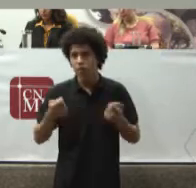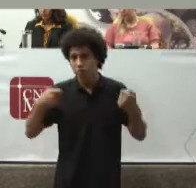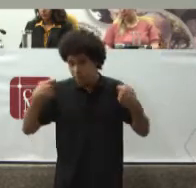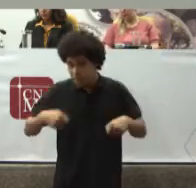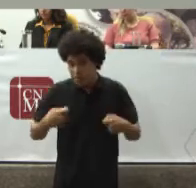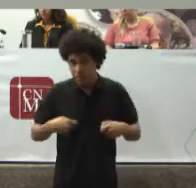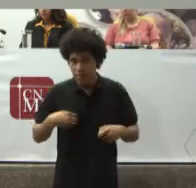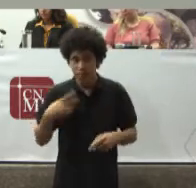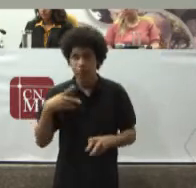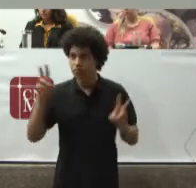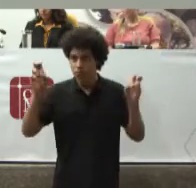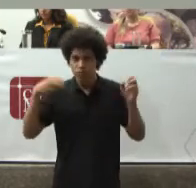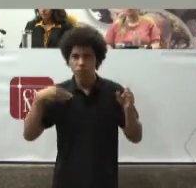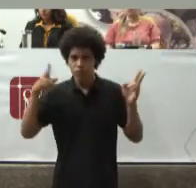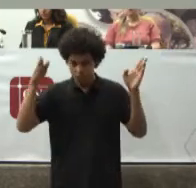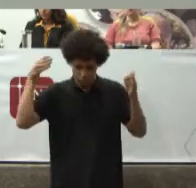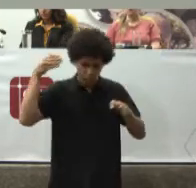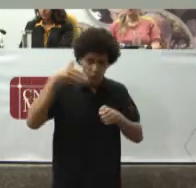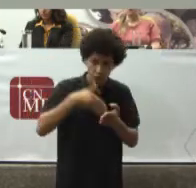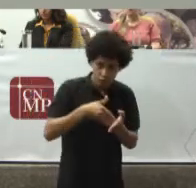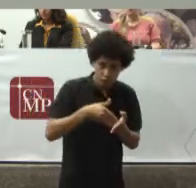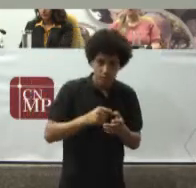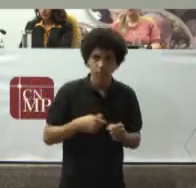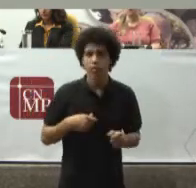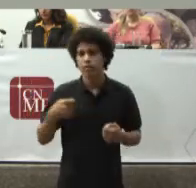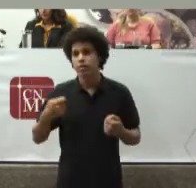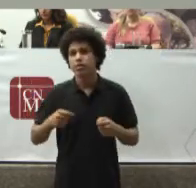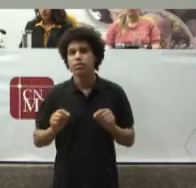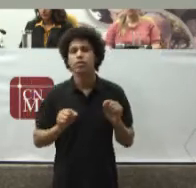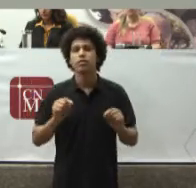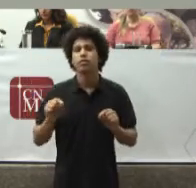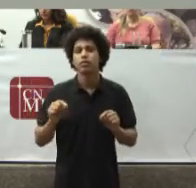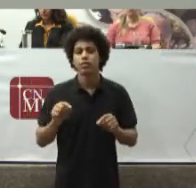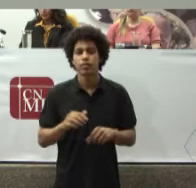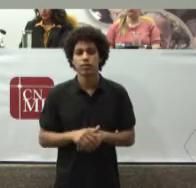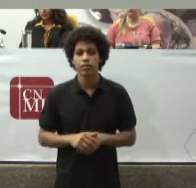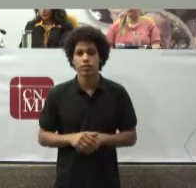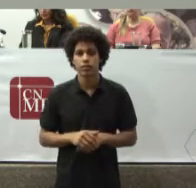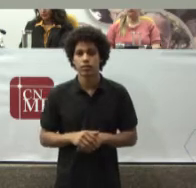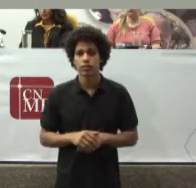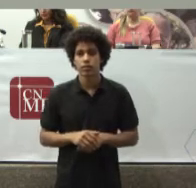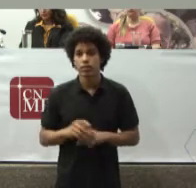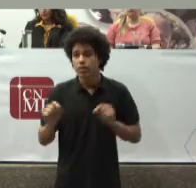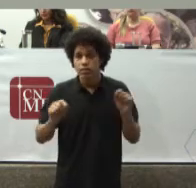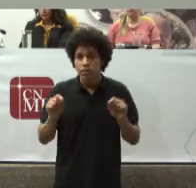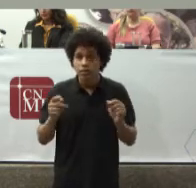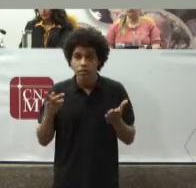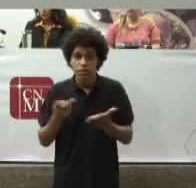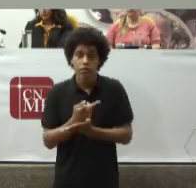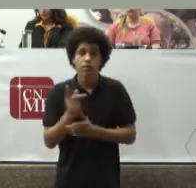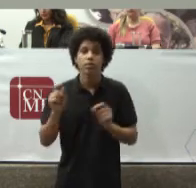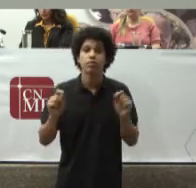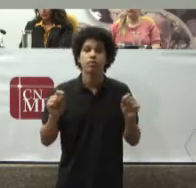No caso específico Ela pode ter Um efeito Que acaba